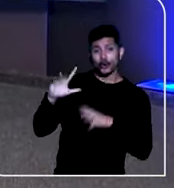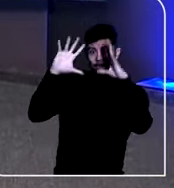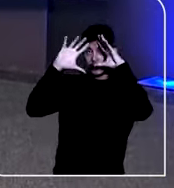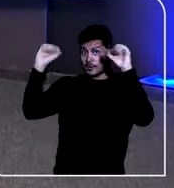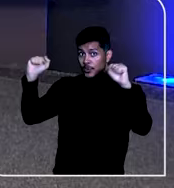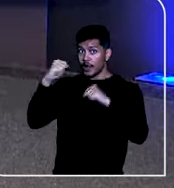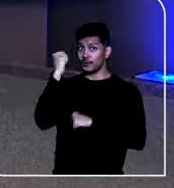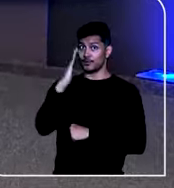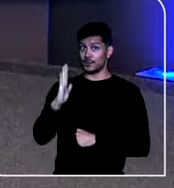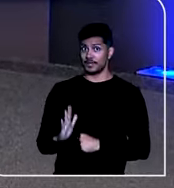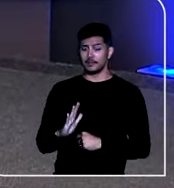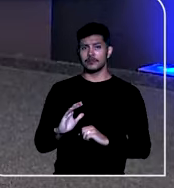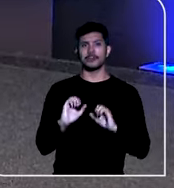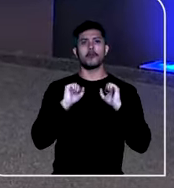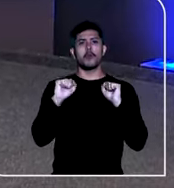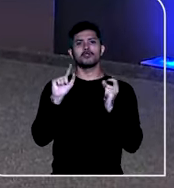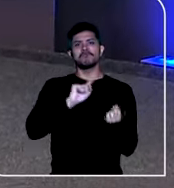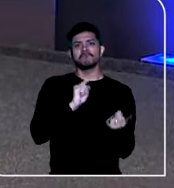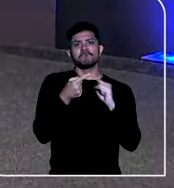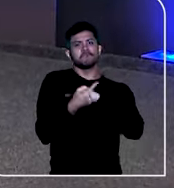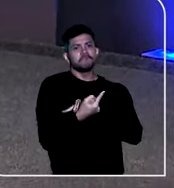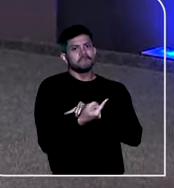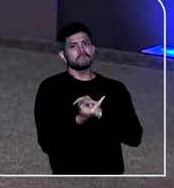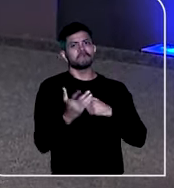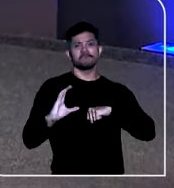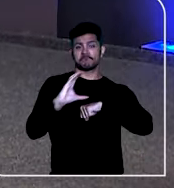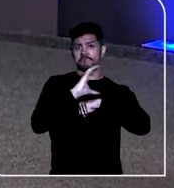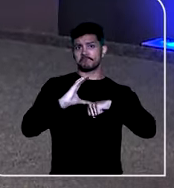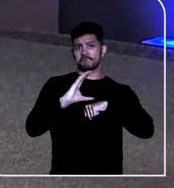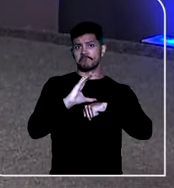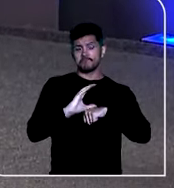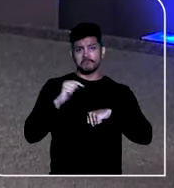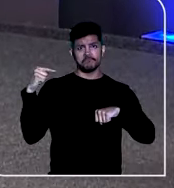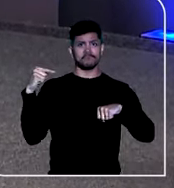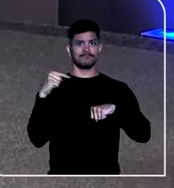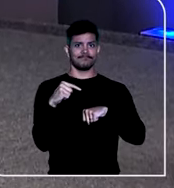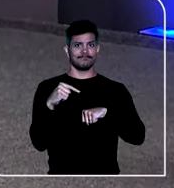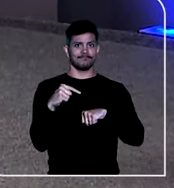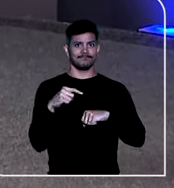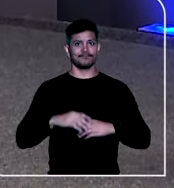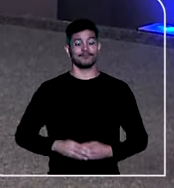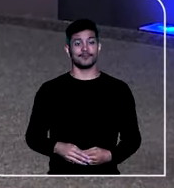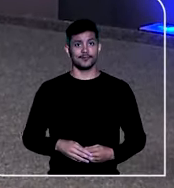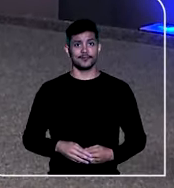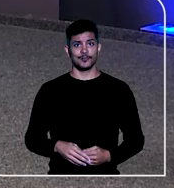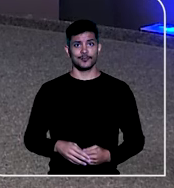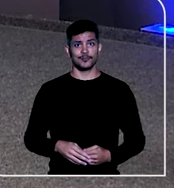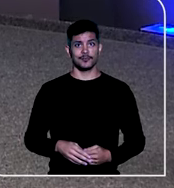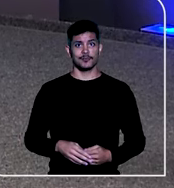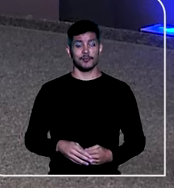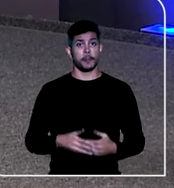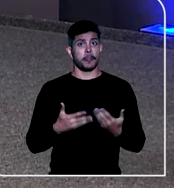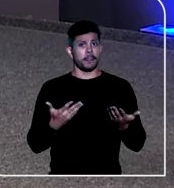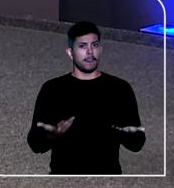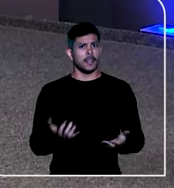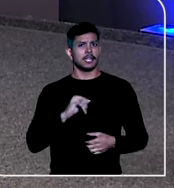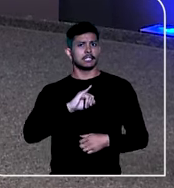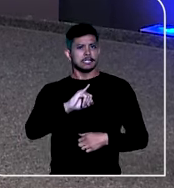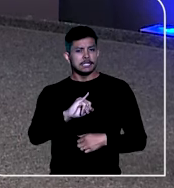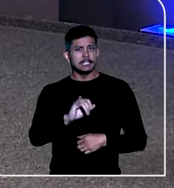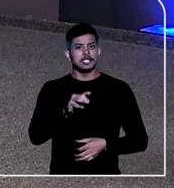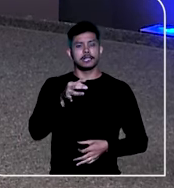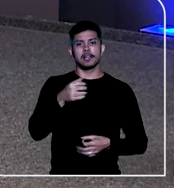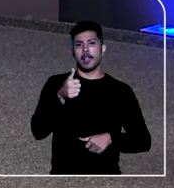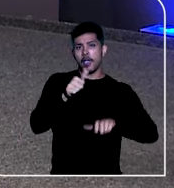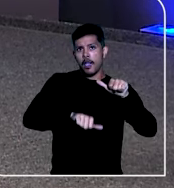que possivelmente contrariem alguma norma constitucional. E quando julga